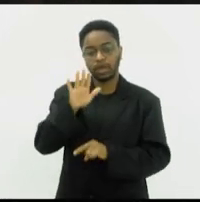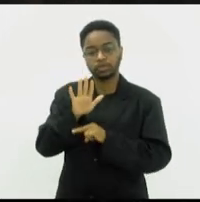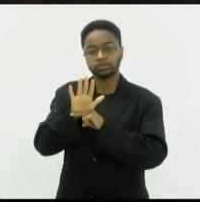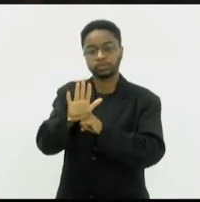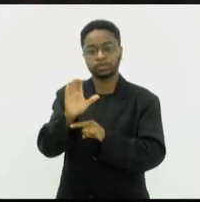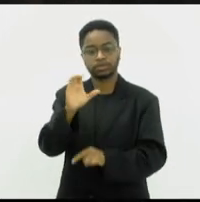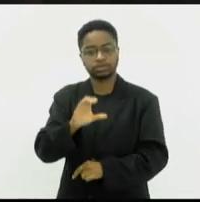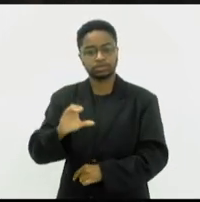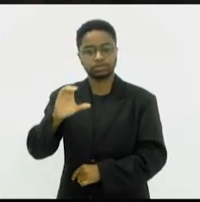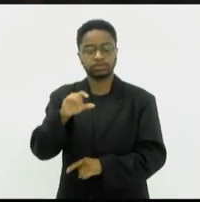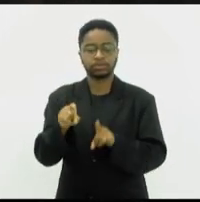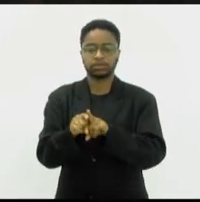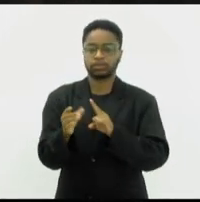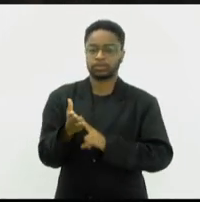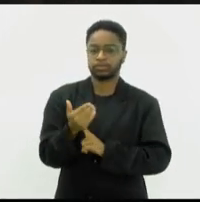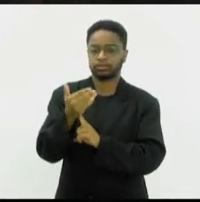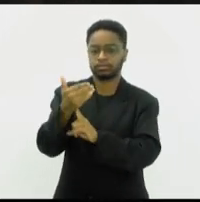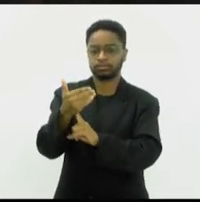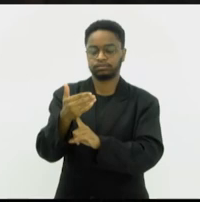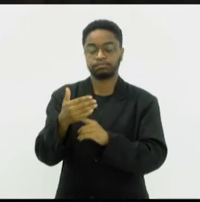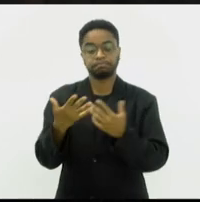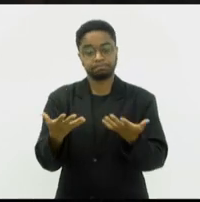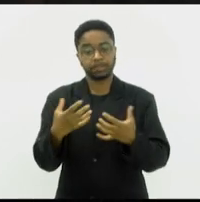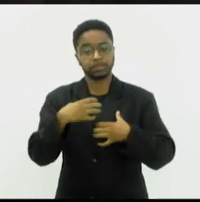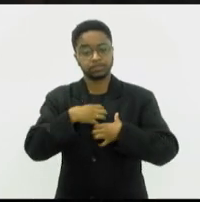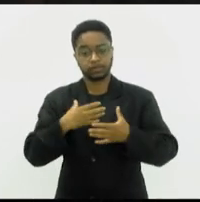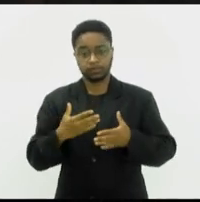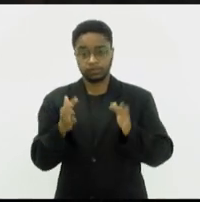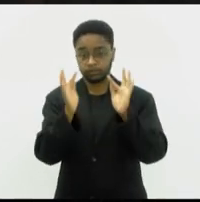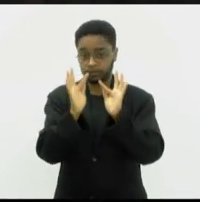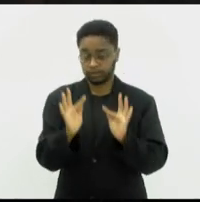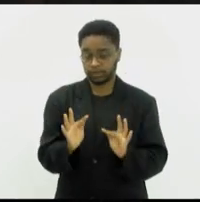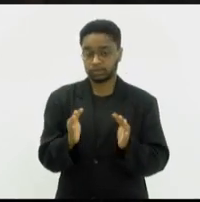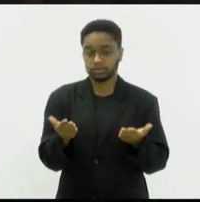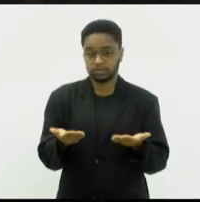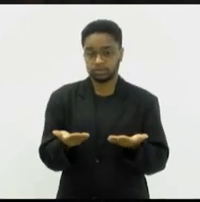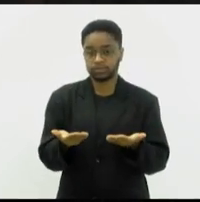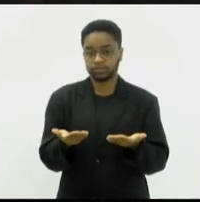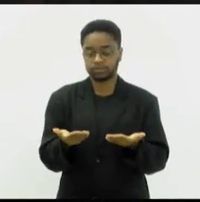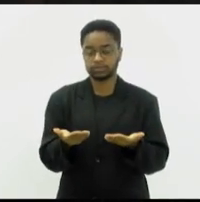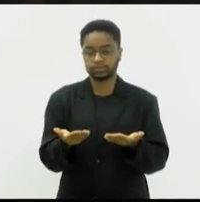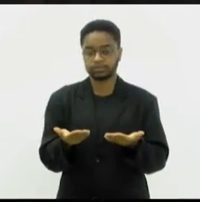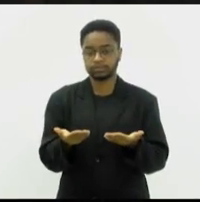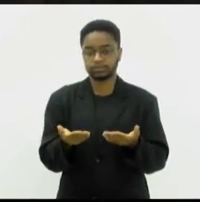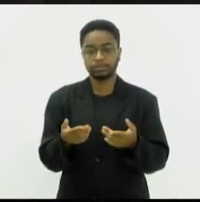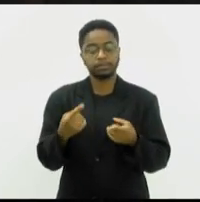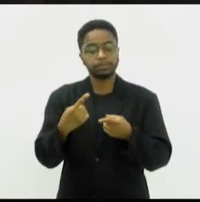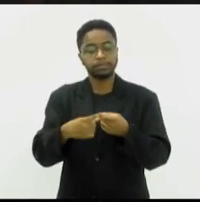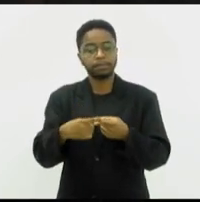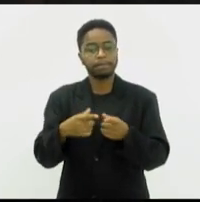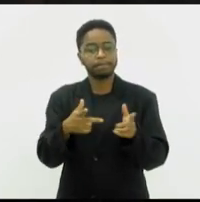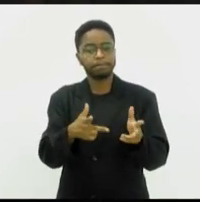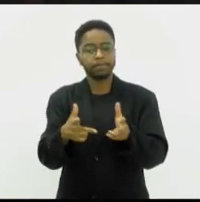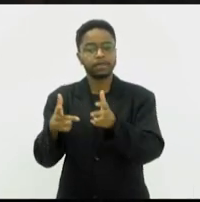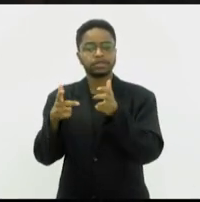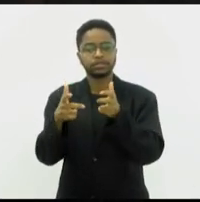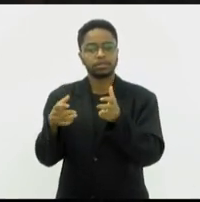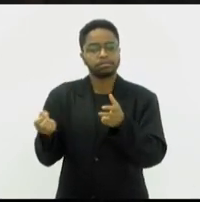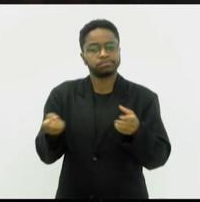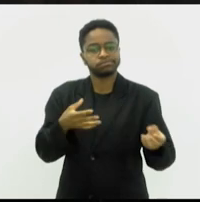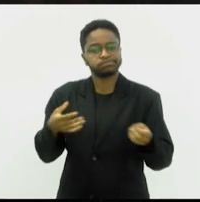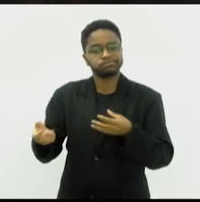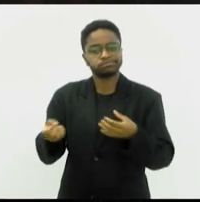tecnologia. E me anima muito, senhor presidente, essas inovações voltadas